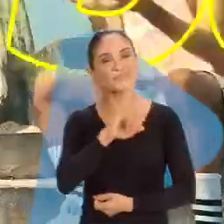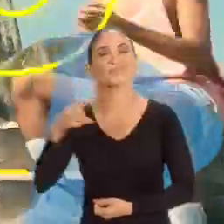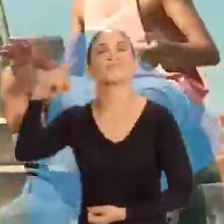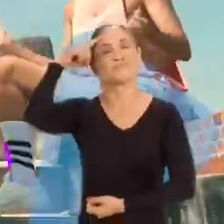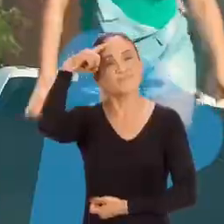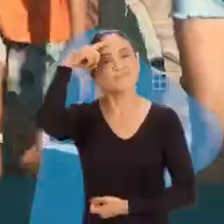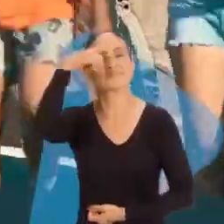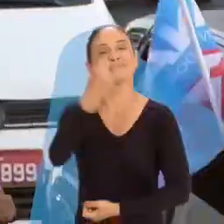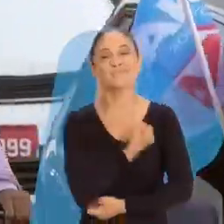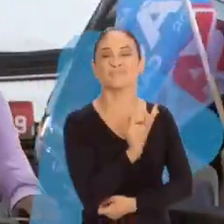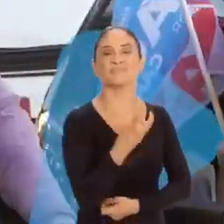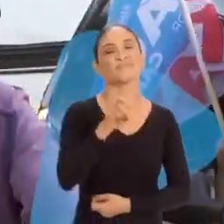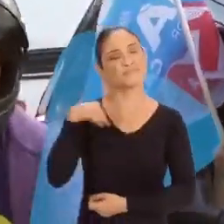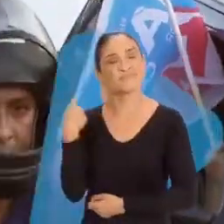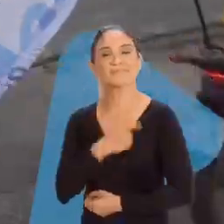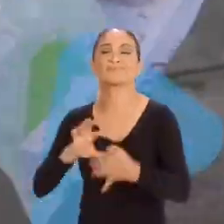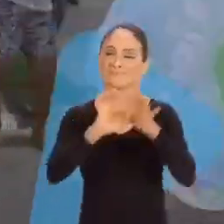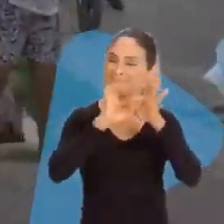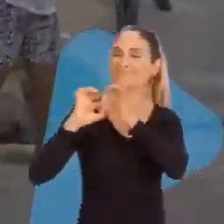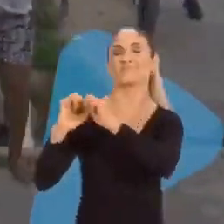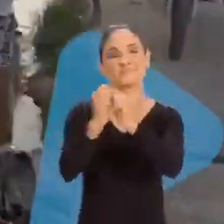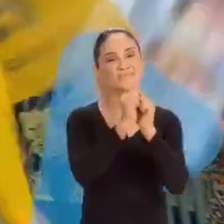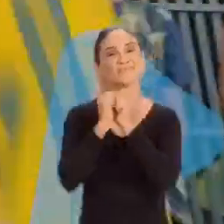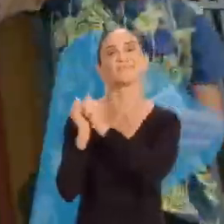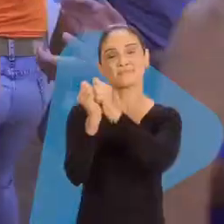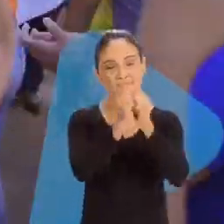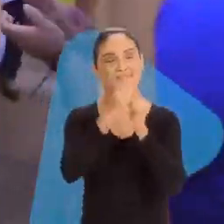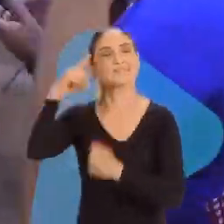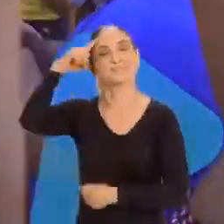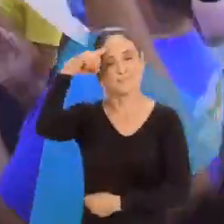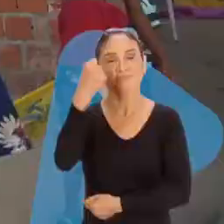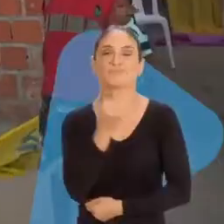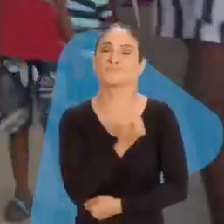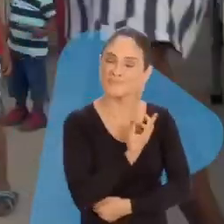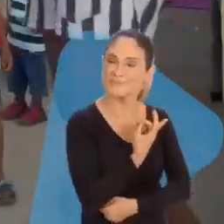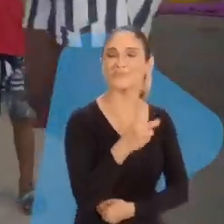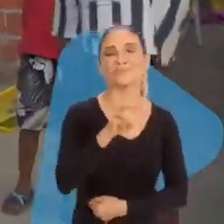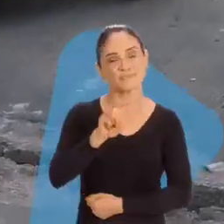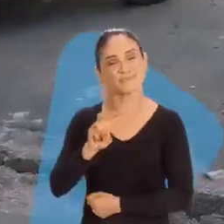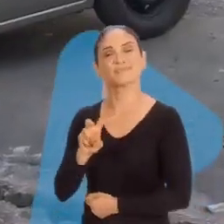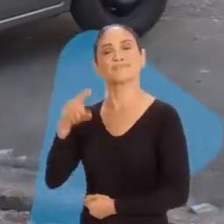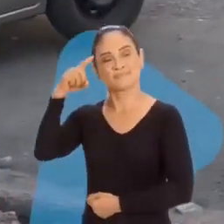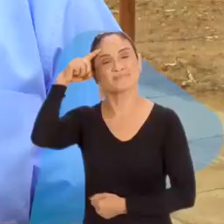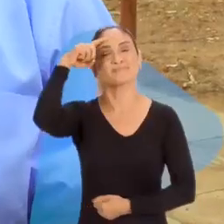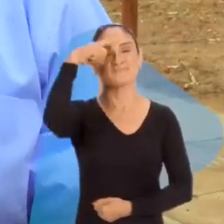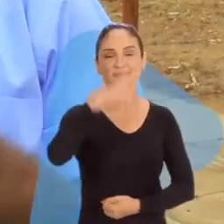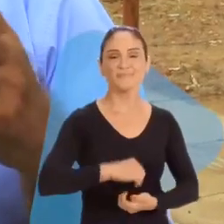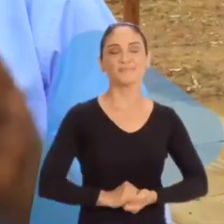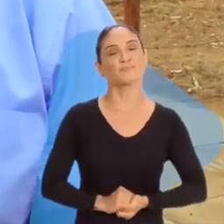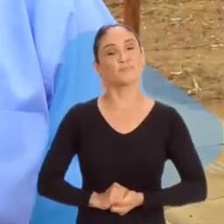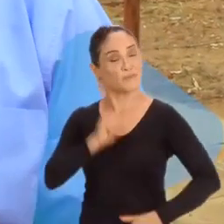Vai Clebão, é Clebão, é 45, vamos juntar as mãos. Clebão, Clebão, Clebão 45.